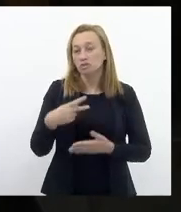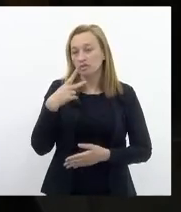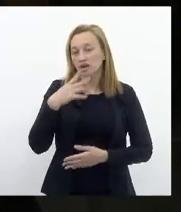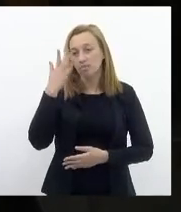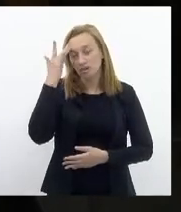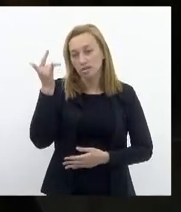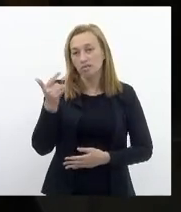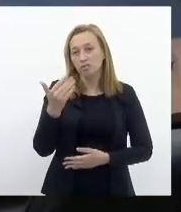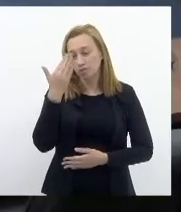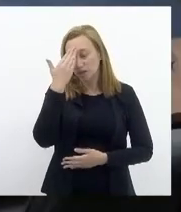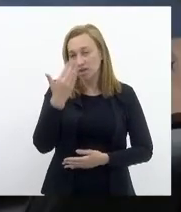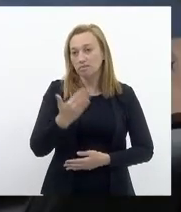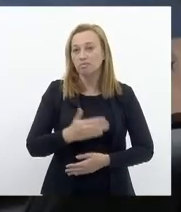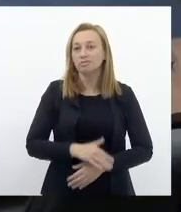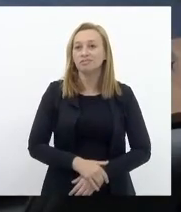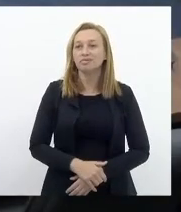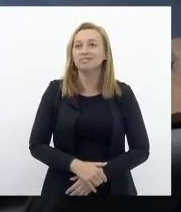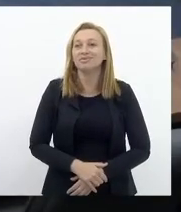Muito obrigado